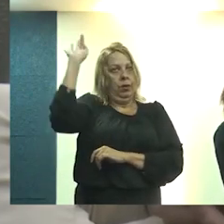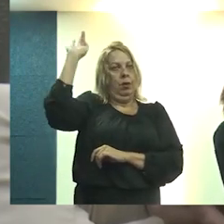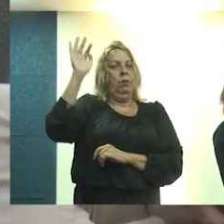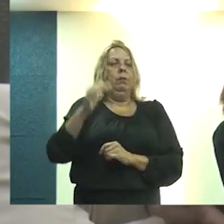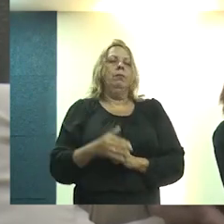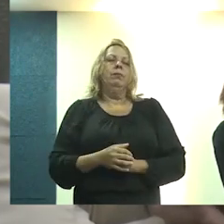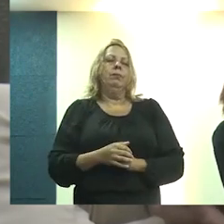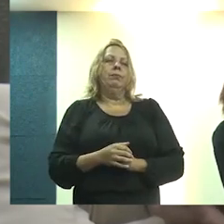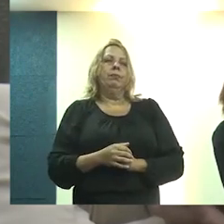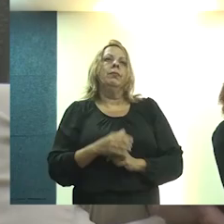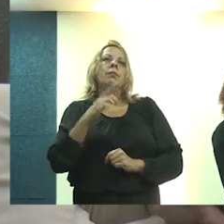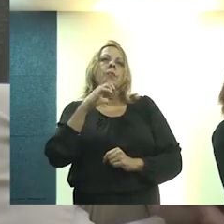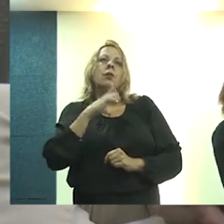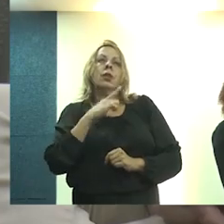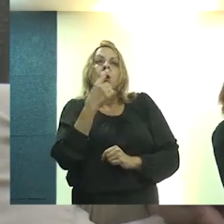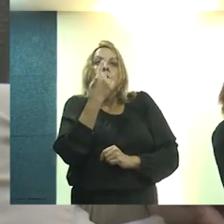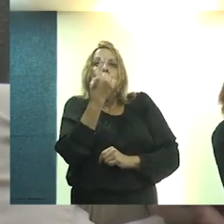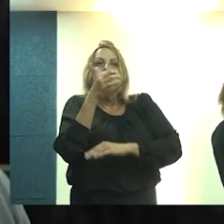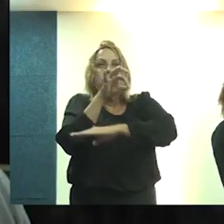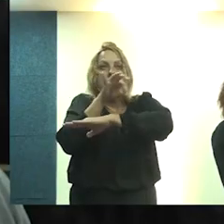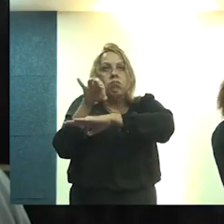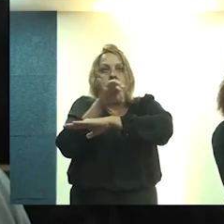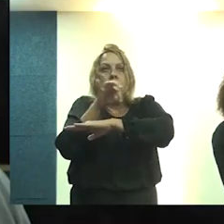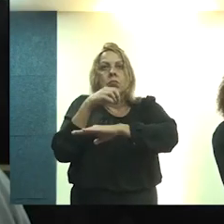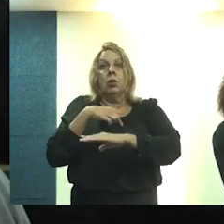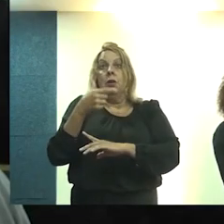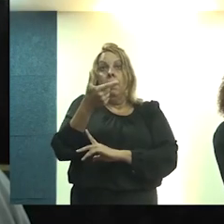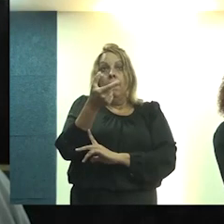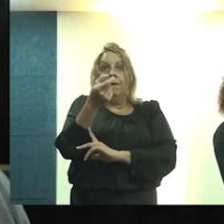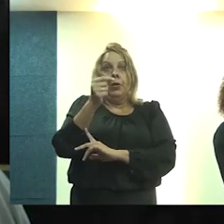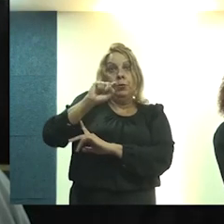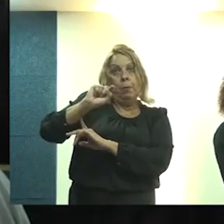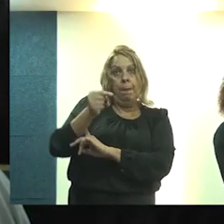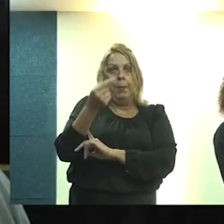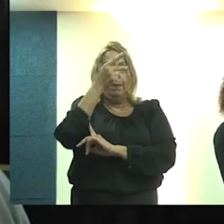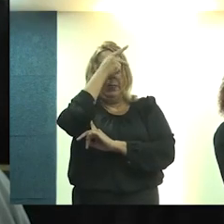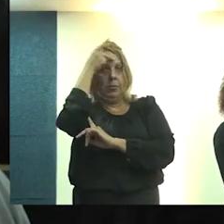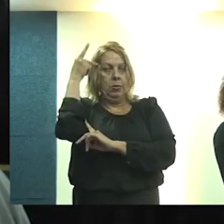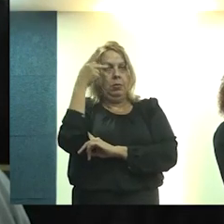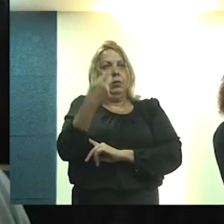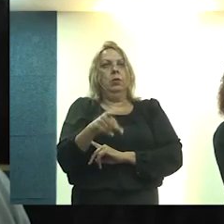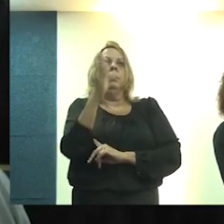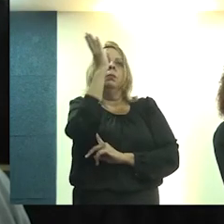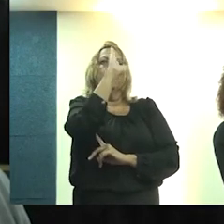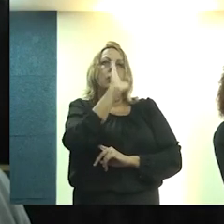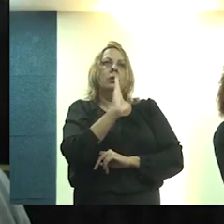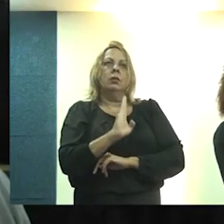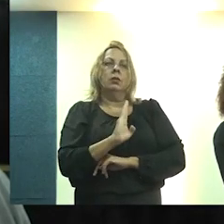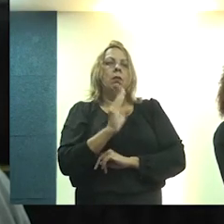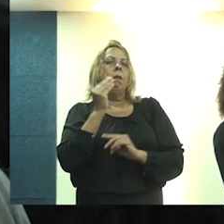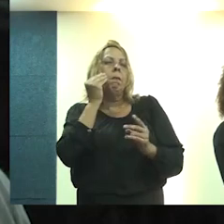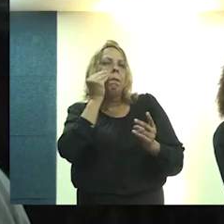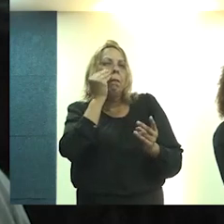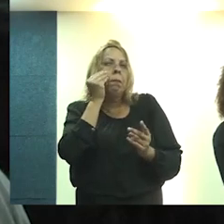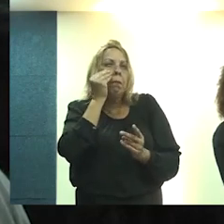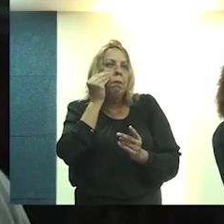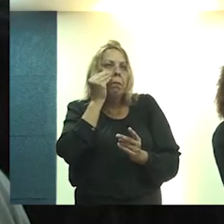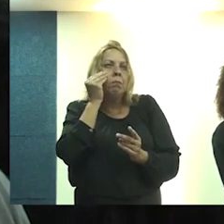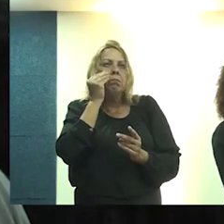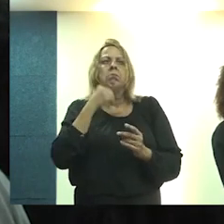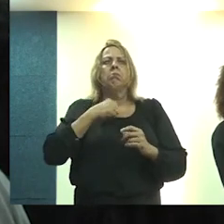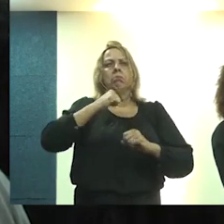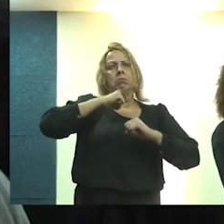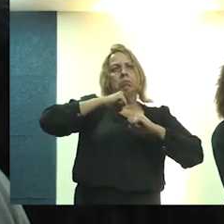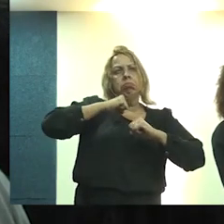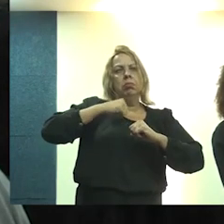de termos um arquiteto para cada 20 mil habitantes no Brasil. E as experiências incríveis, os